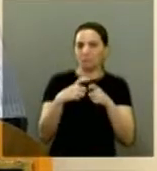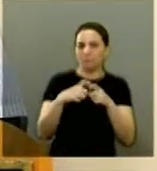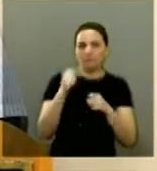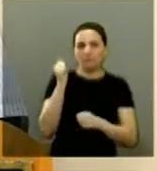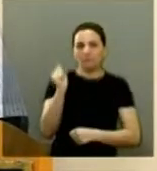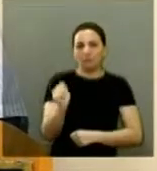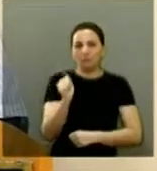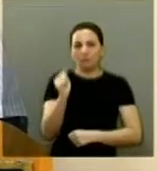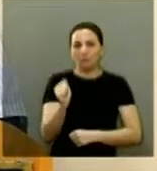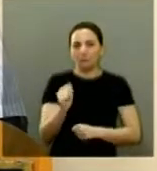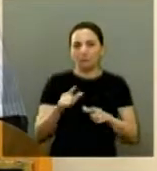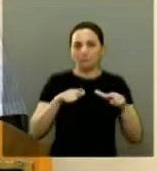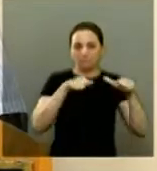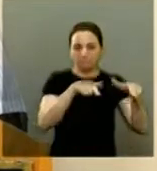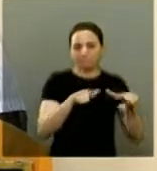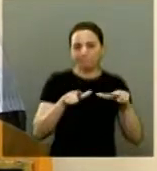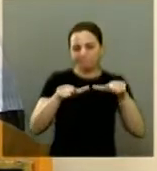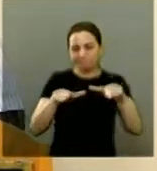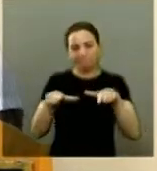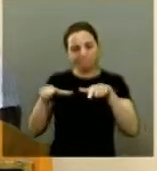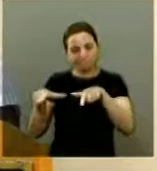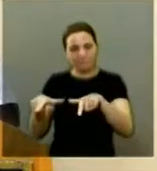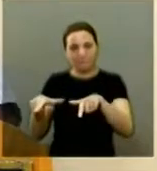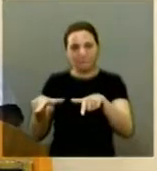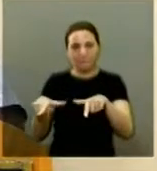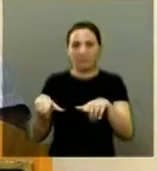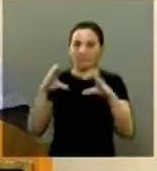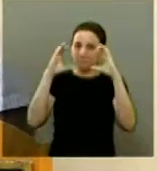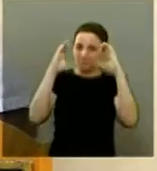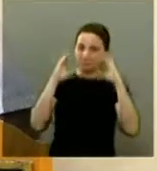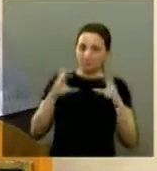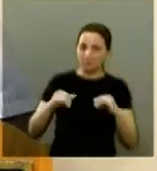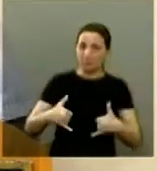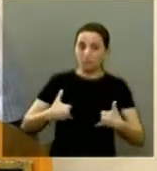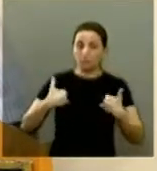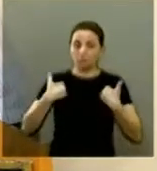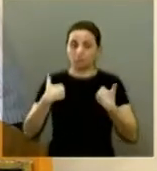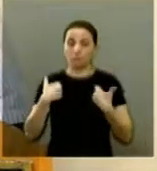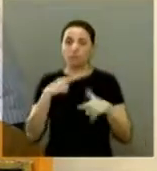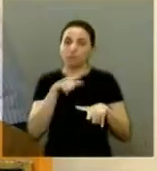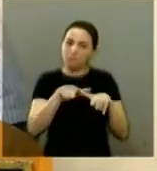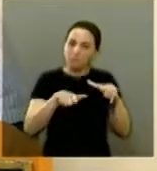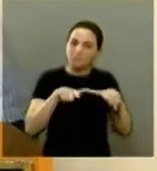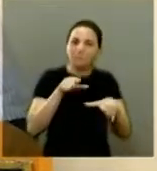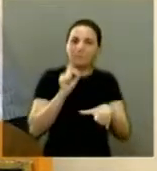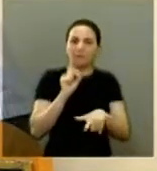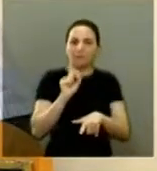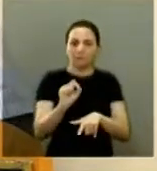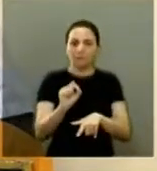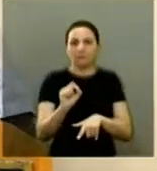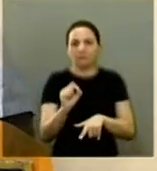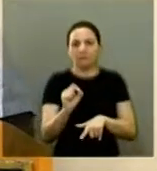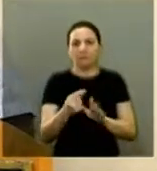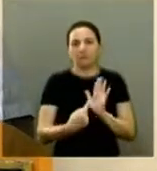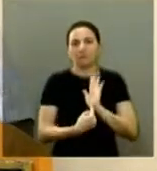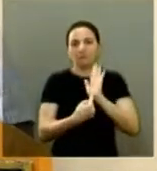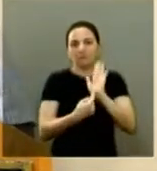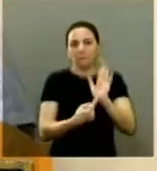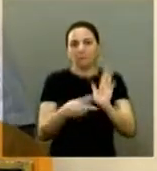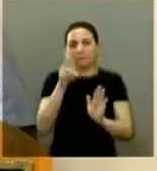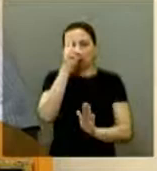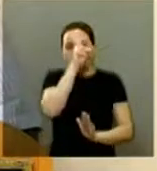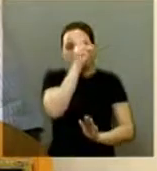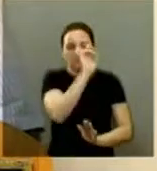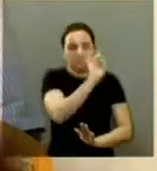três prêmios de cidadão e de honra ao mérito e ali foi apresentada a